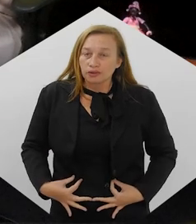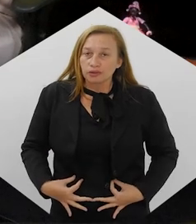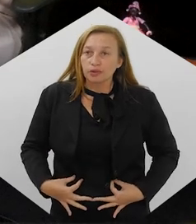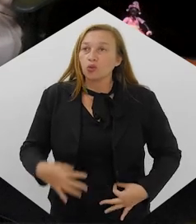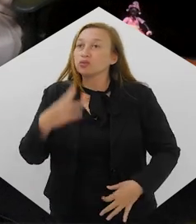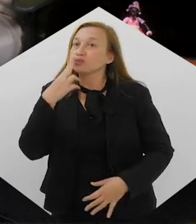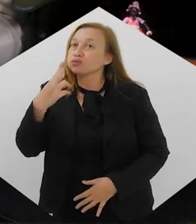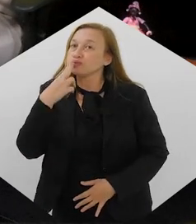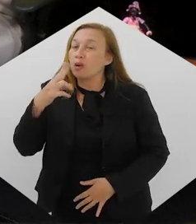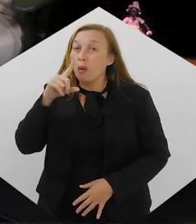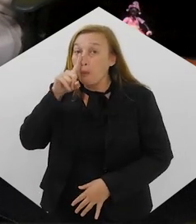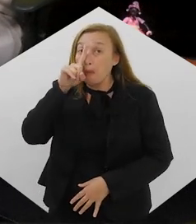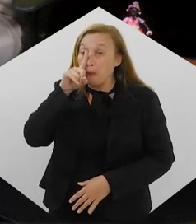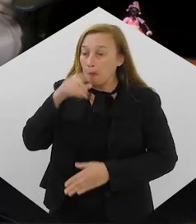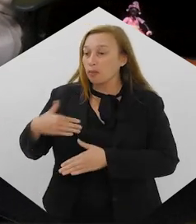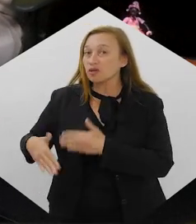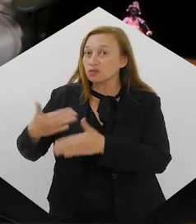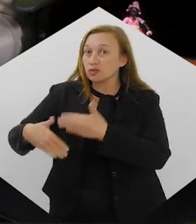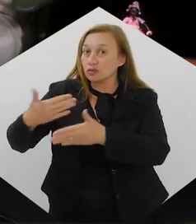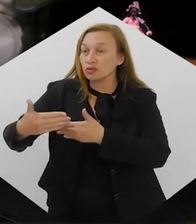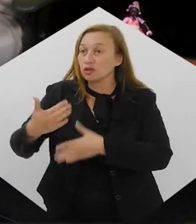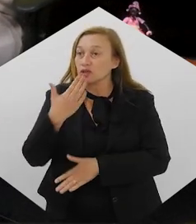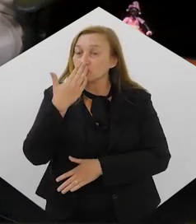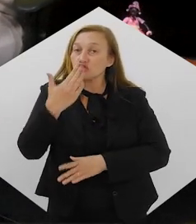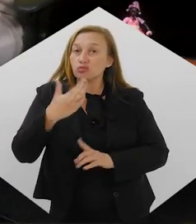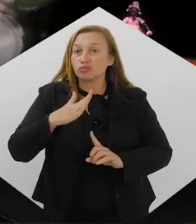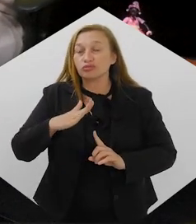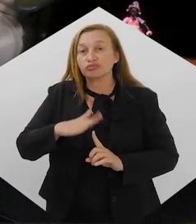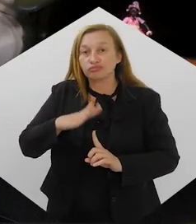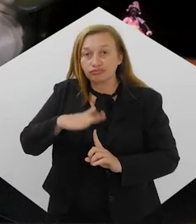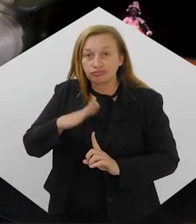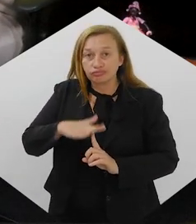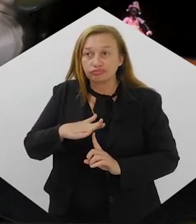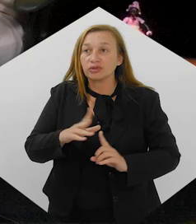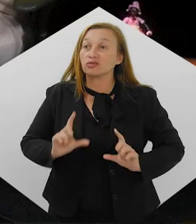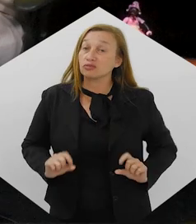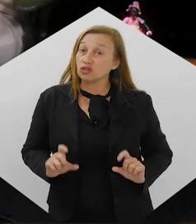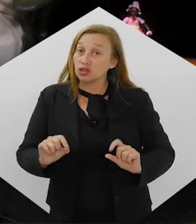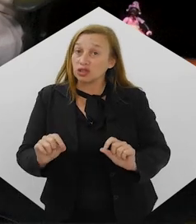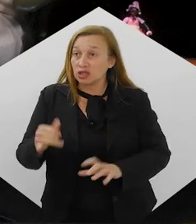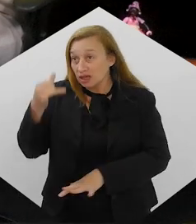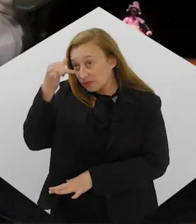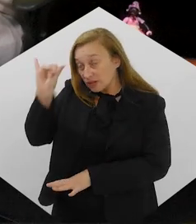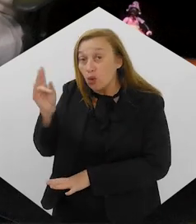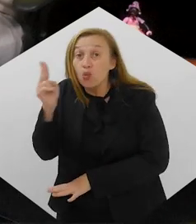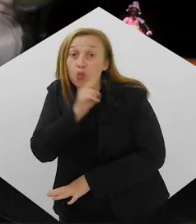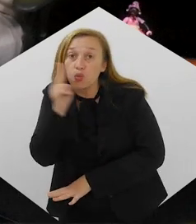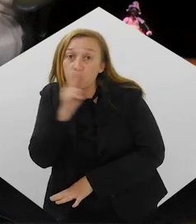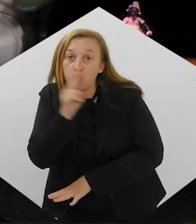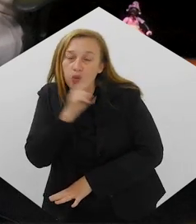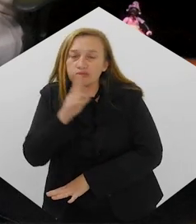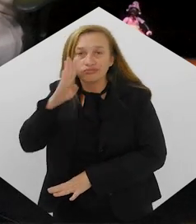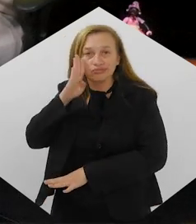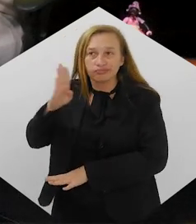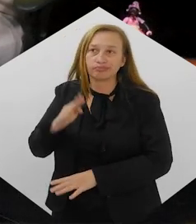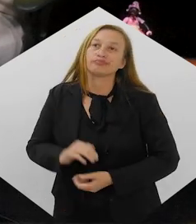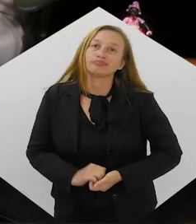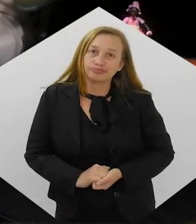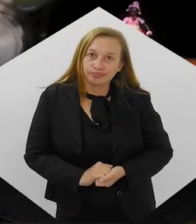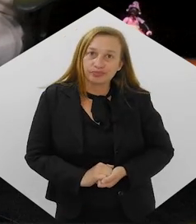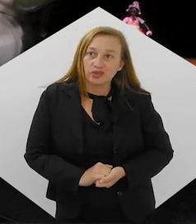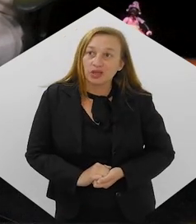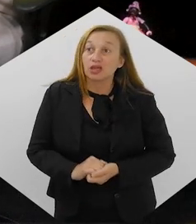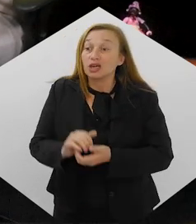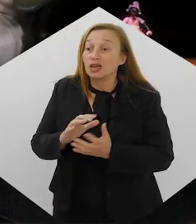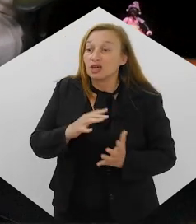importante fator de risco para o desenvolvimento desse tipo de câncer e ações de prevenção são urgentes e fundamentais.